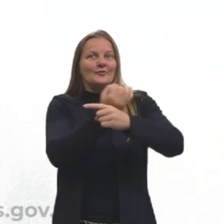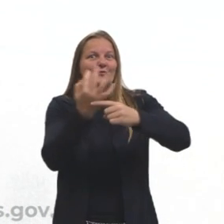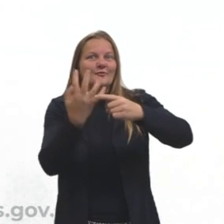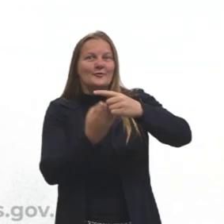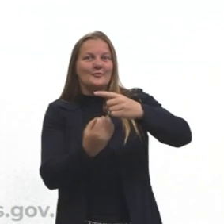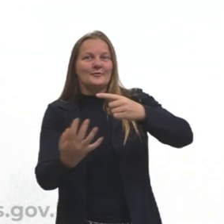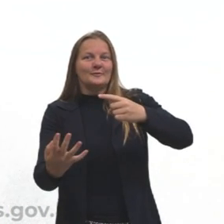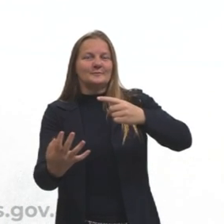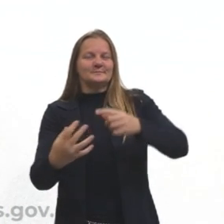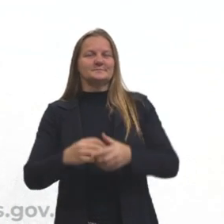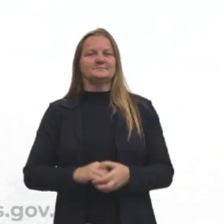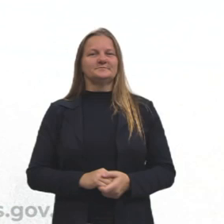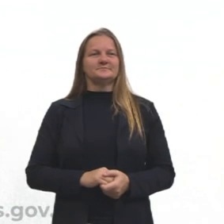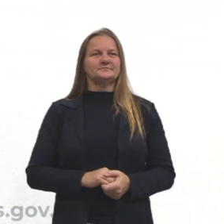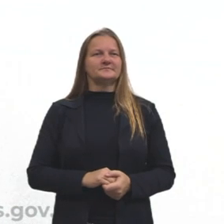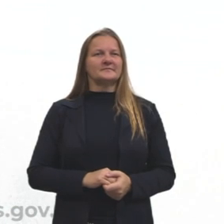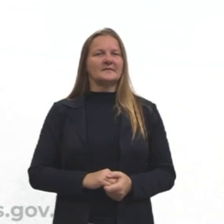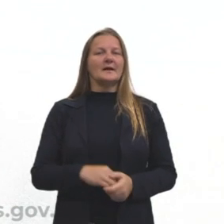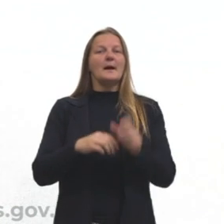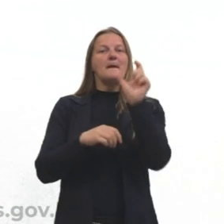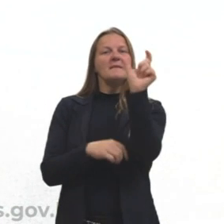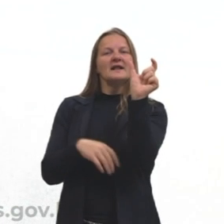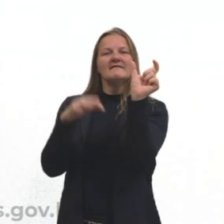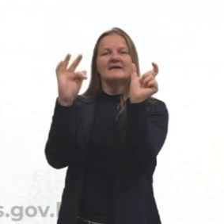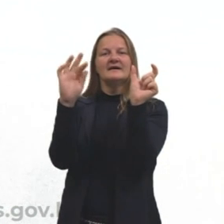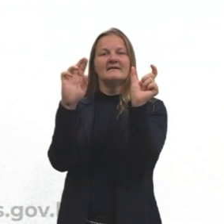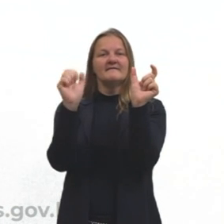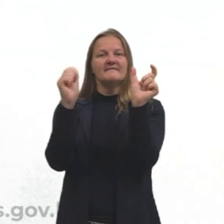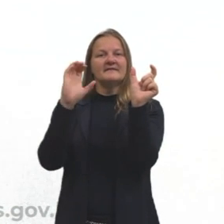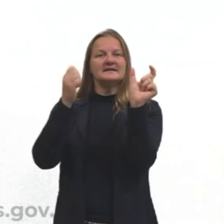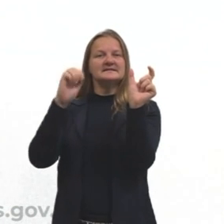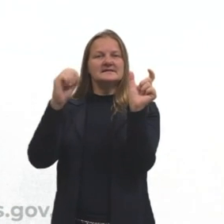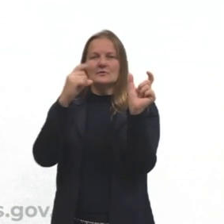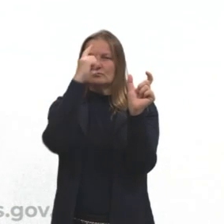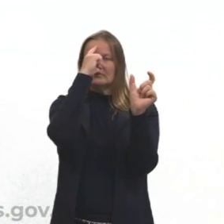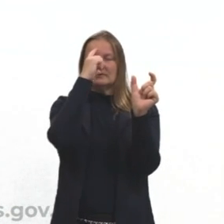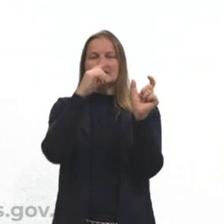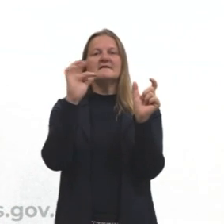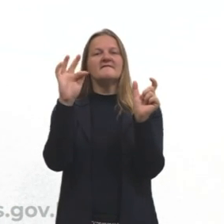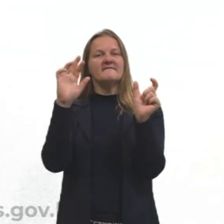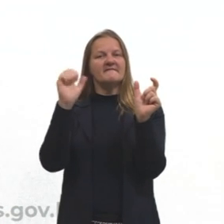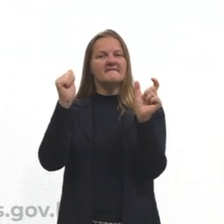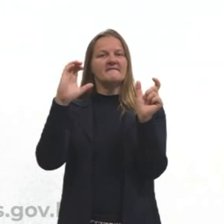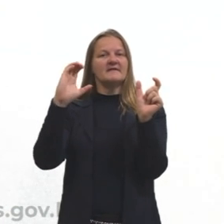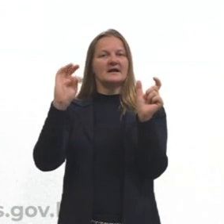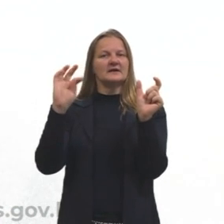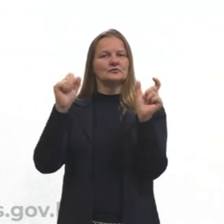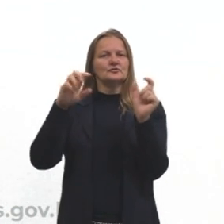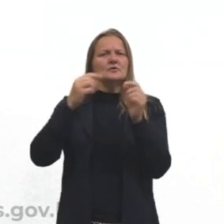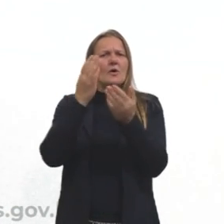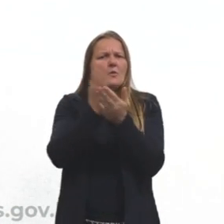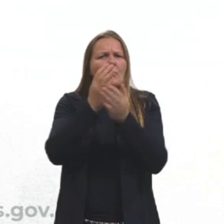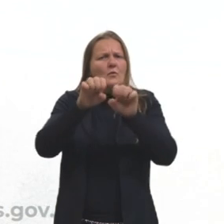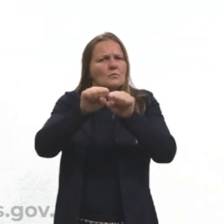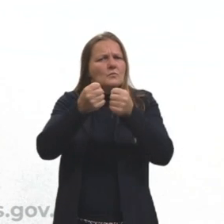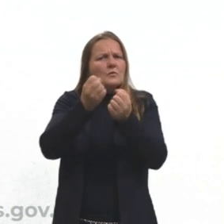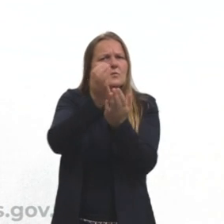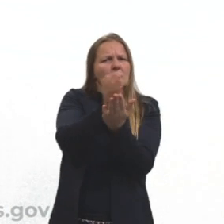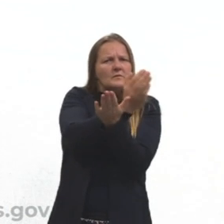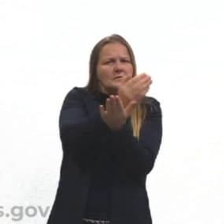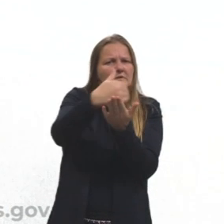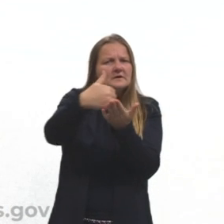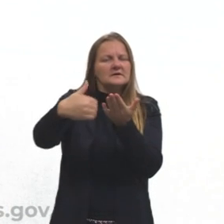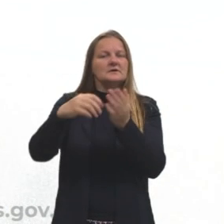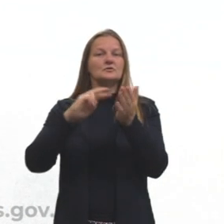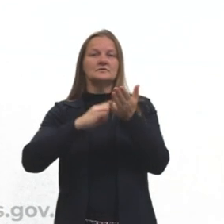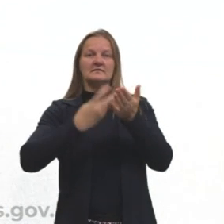fracionária. A palavra fração, ela vem do latim fractus e significa partido. O significado da